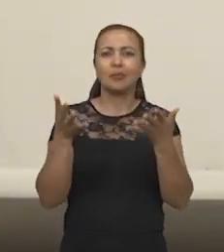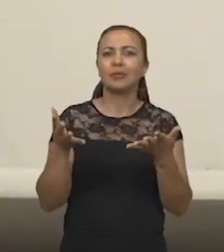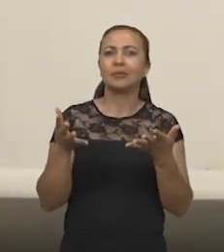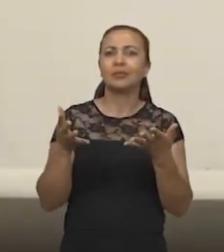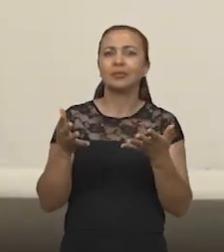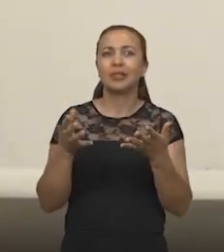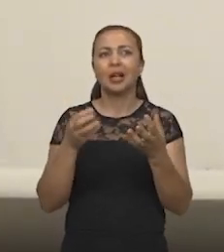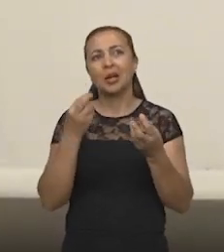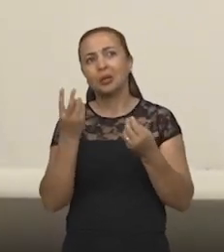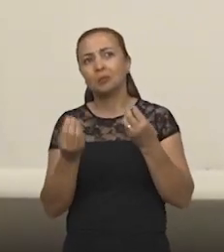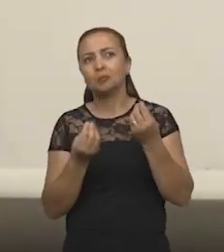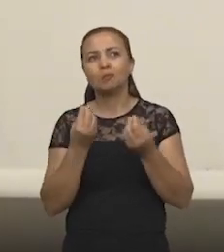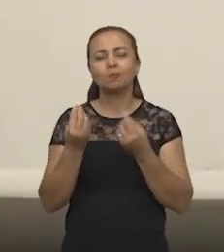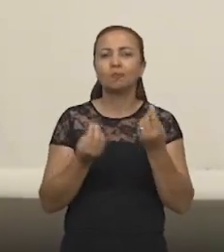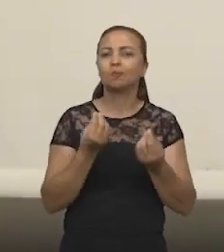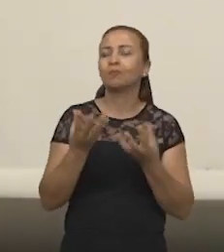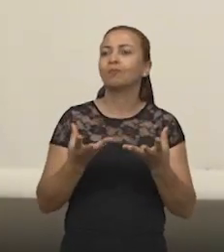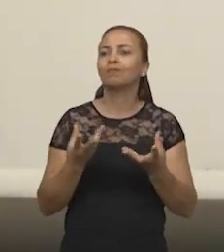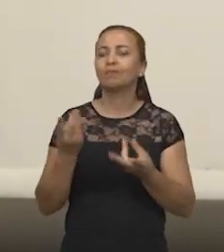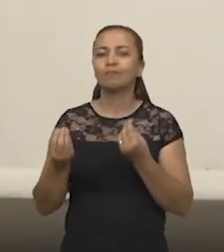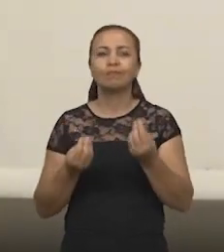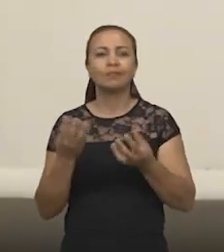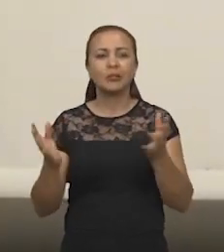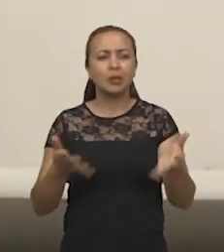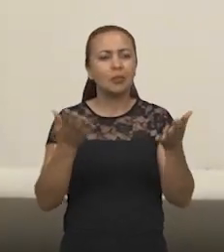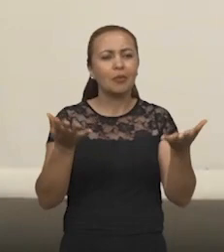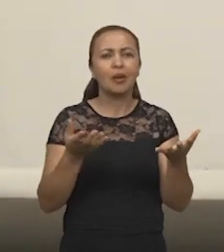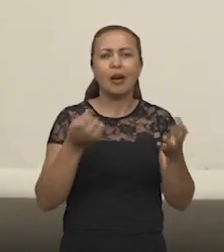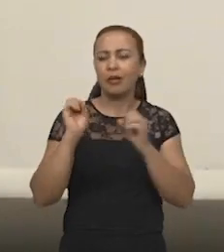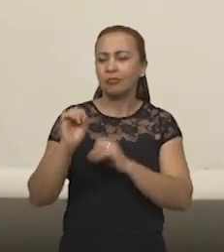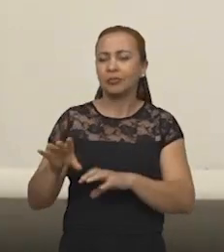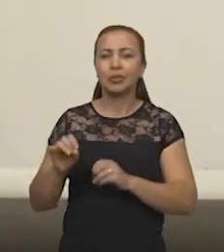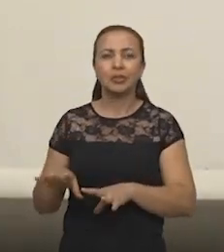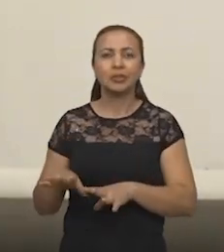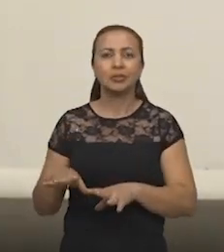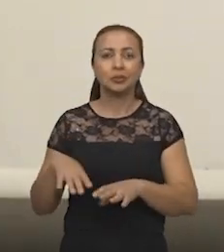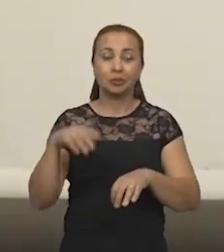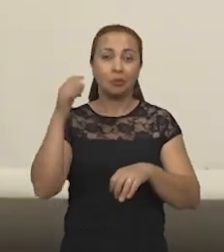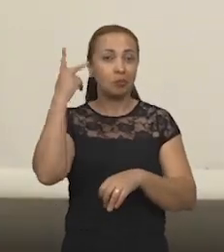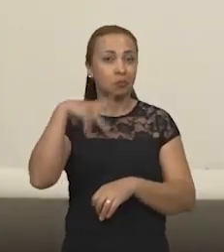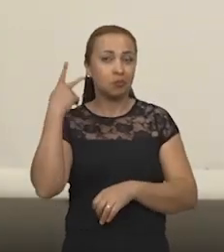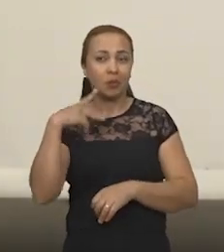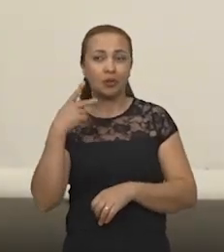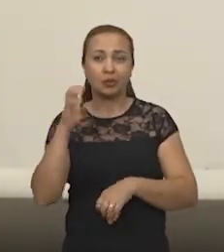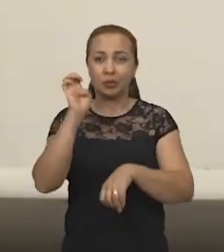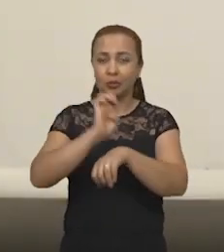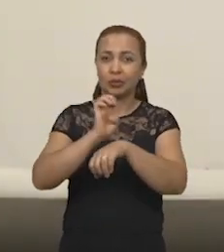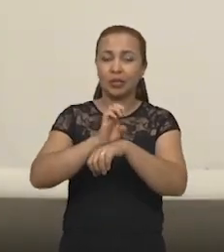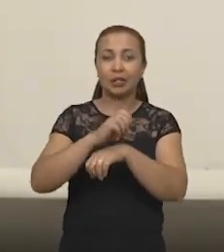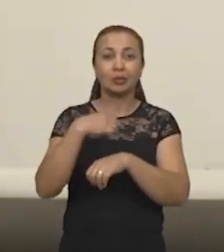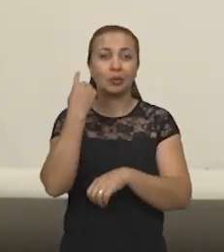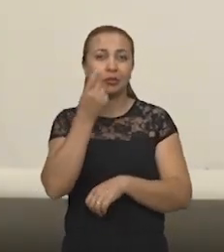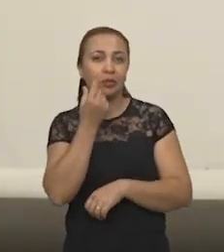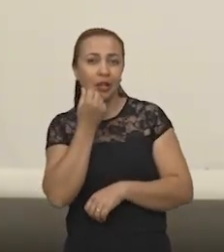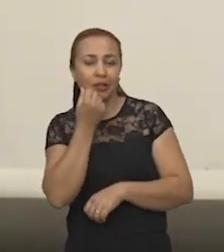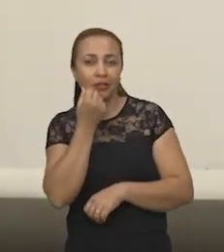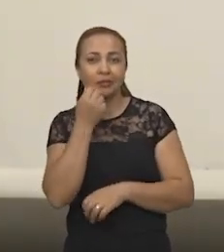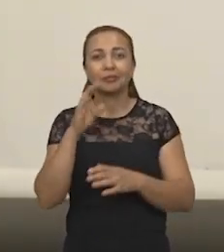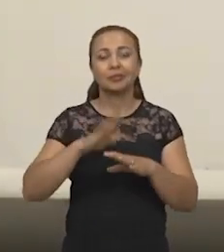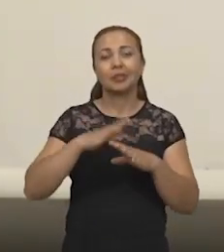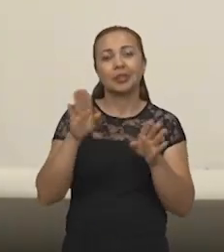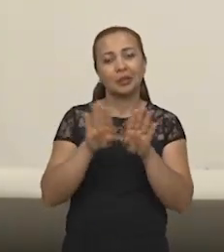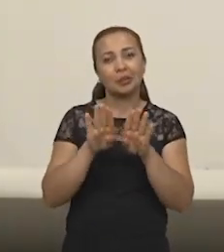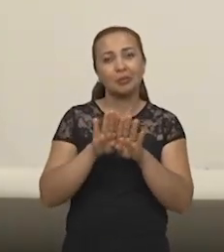tanto uma educação política no Estado do Ceará, principalmente,